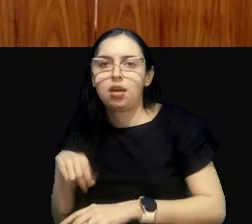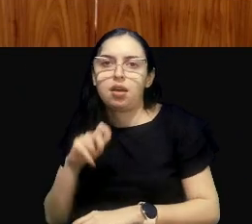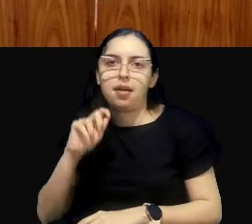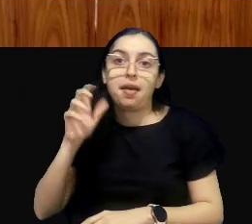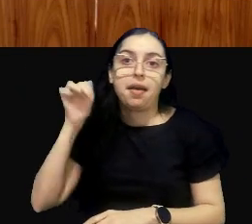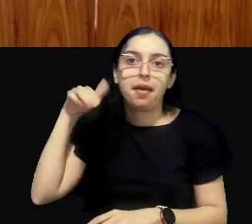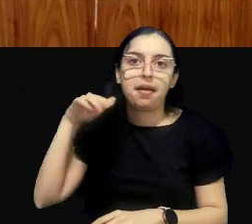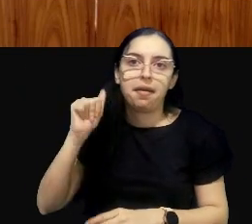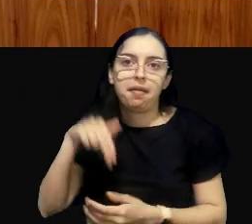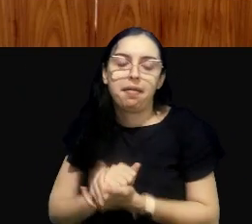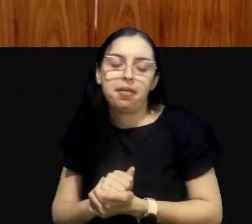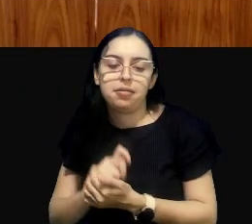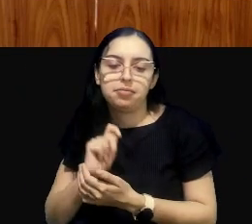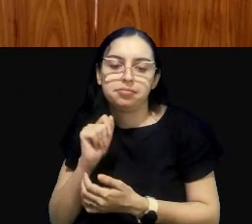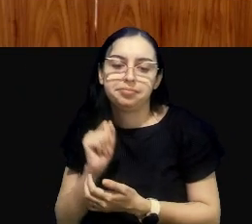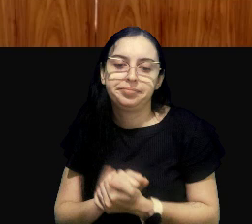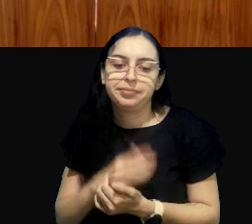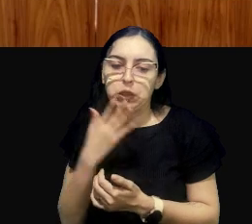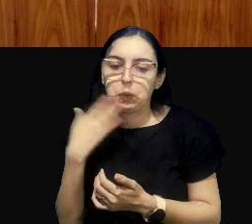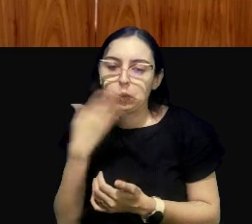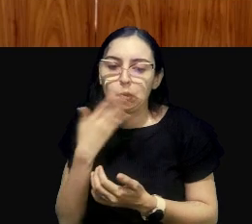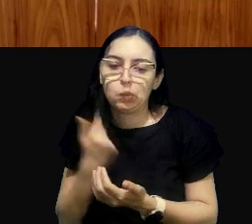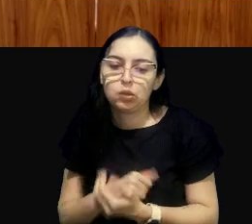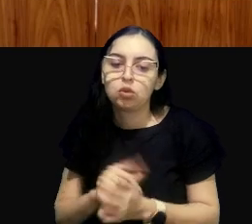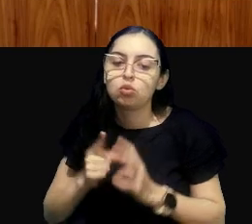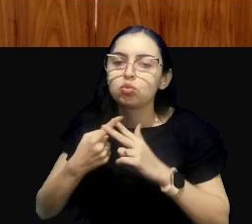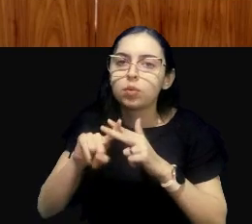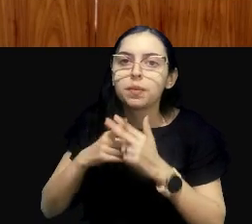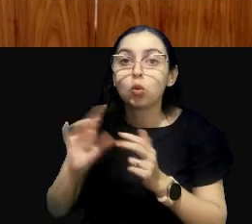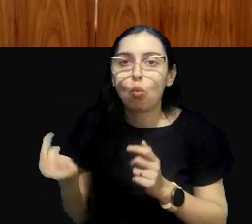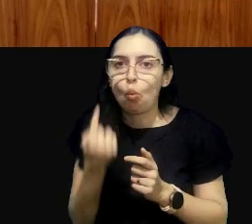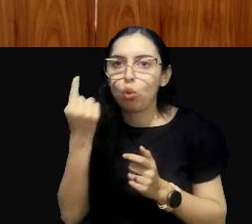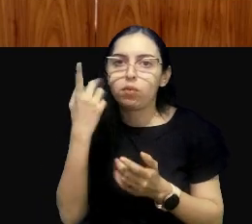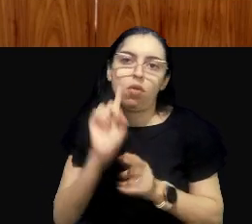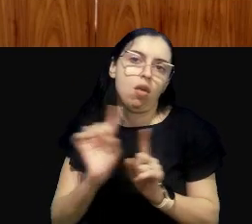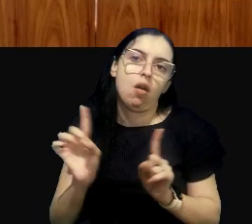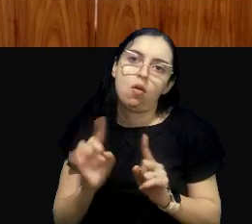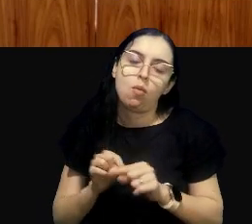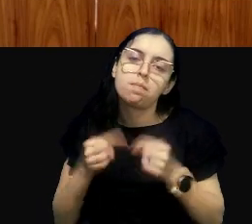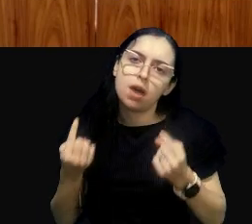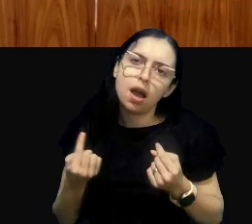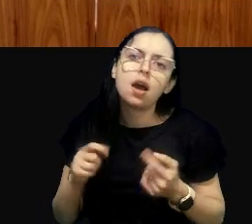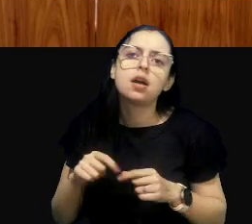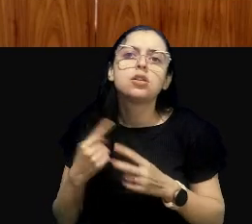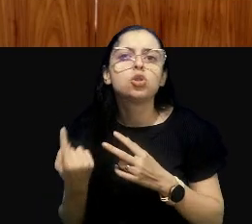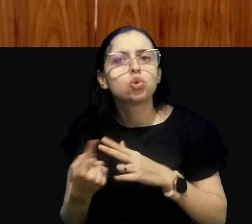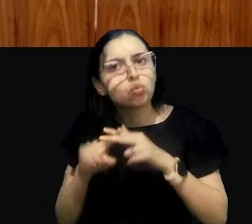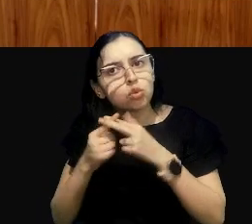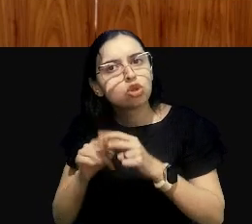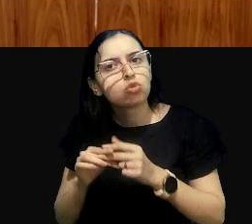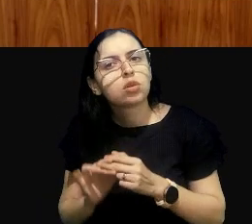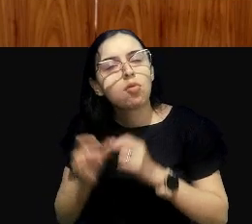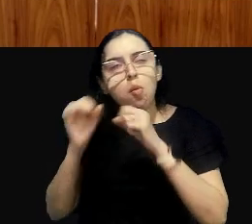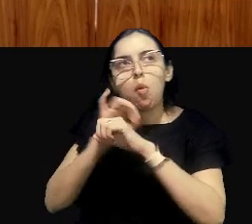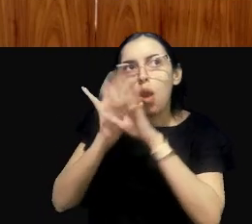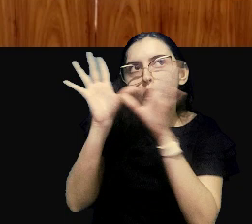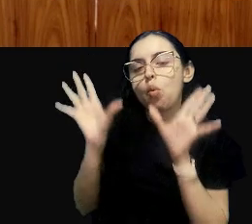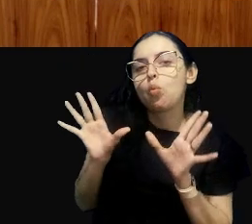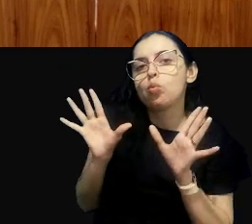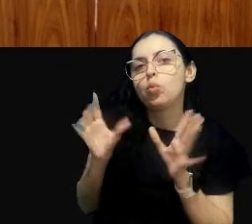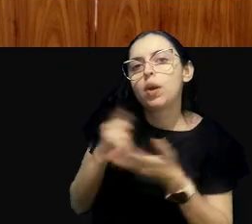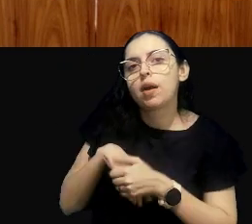exemplo. Então, não digo que é um instrumento único, mas talvez seja um instrumento que coloque um pouco de luz em relação a essa